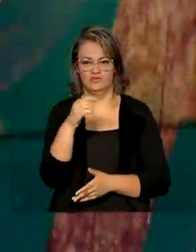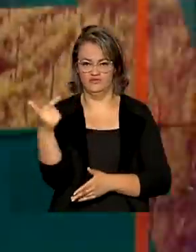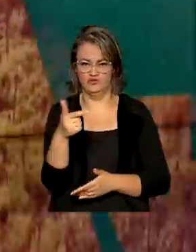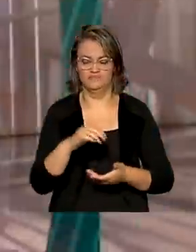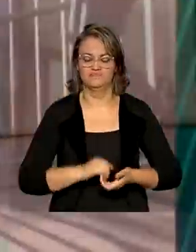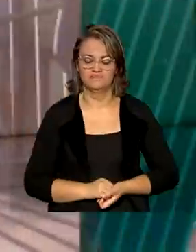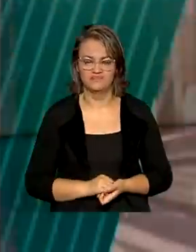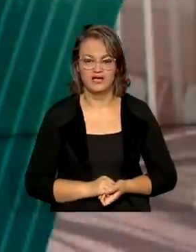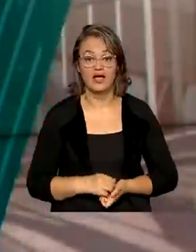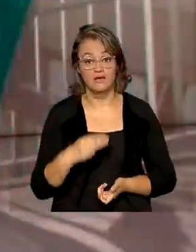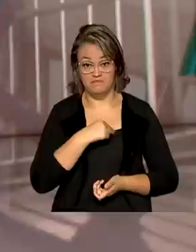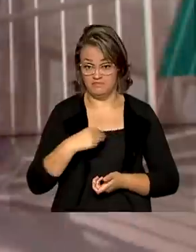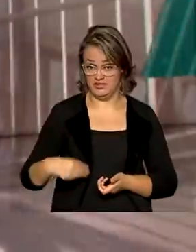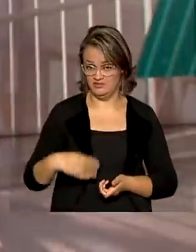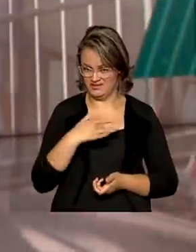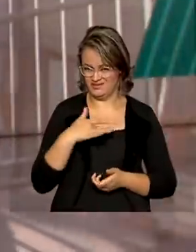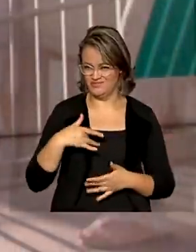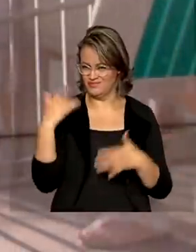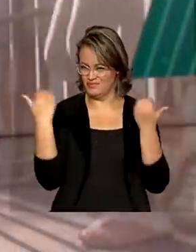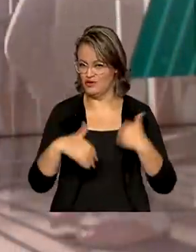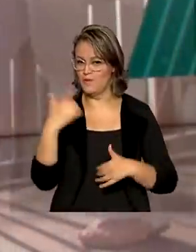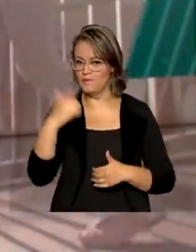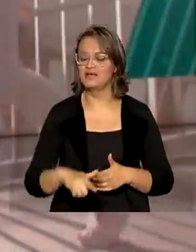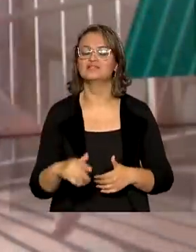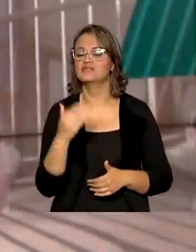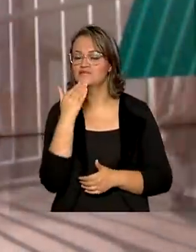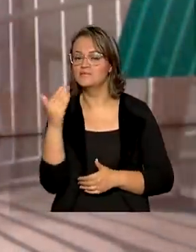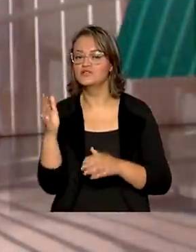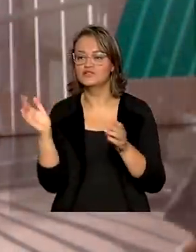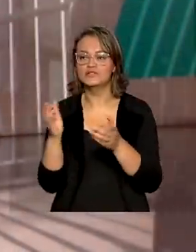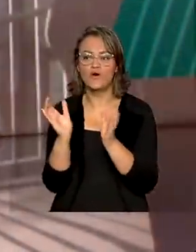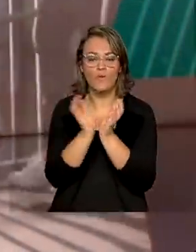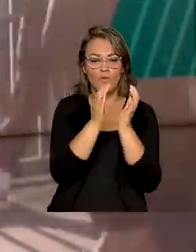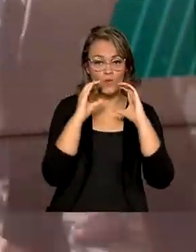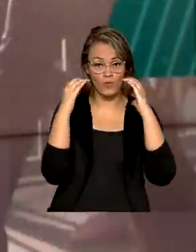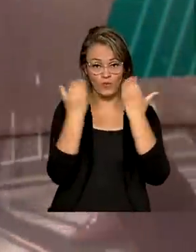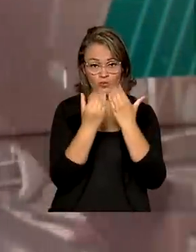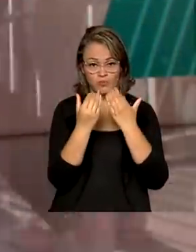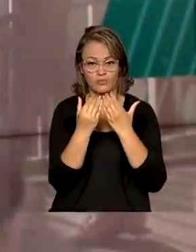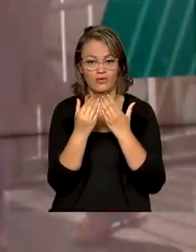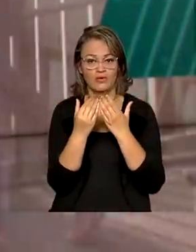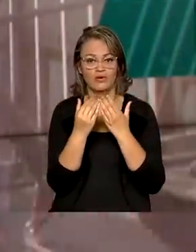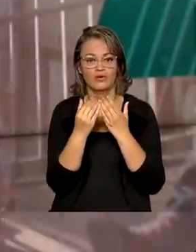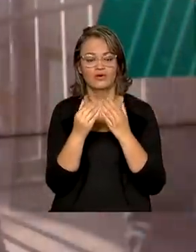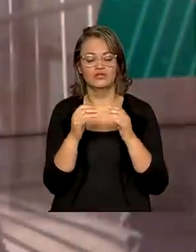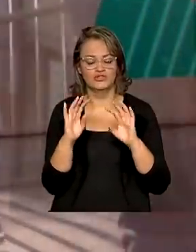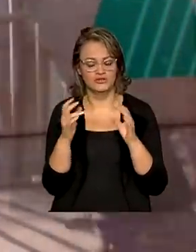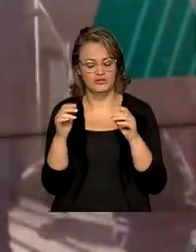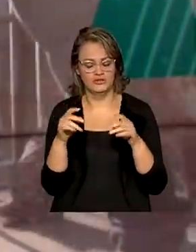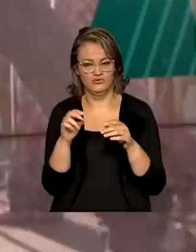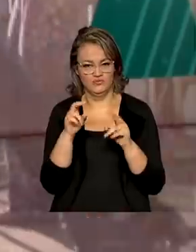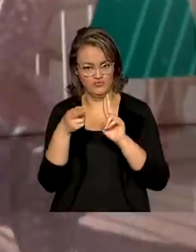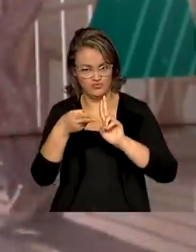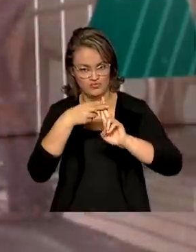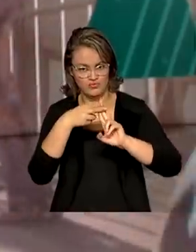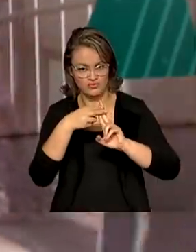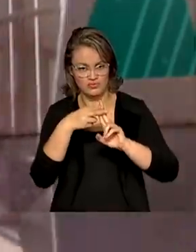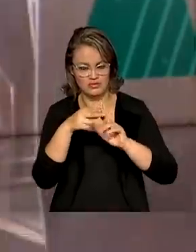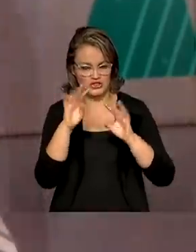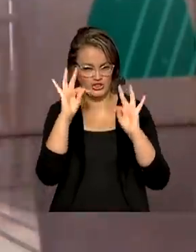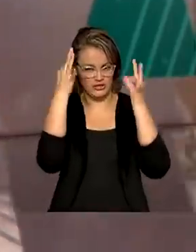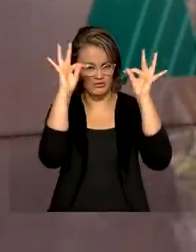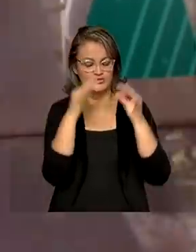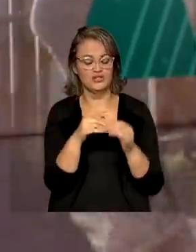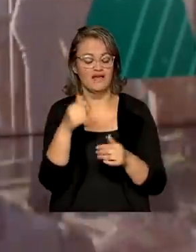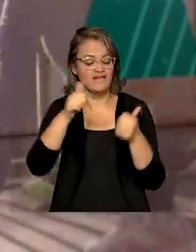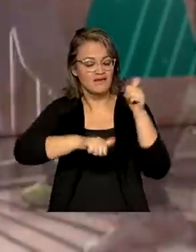O ministro Marcelo Queiroga informou ainda que vai pedir à Comissão Nacional de Incorporação de Tecnologias no SUS que avalie